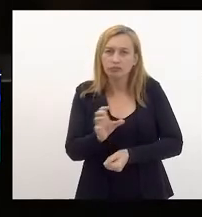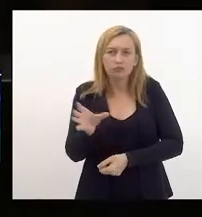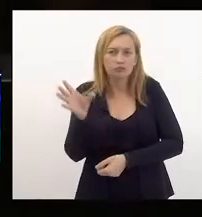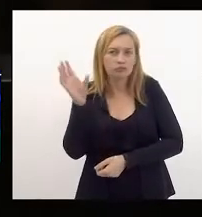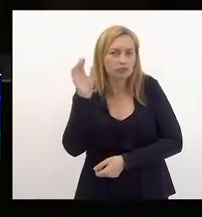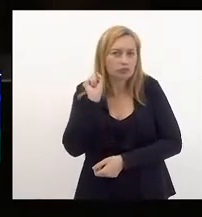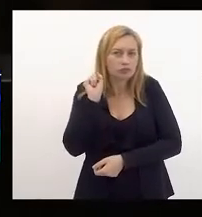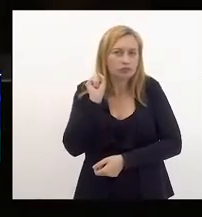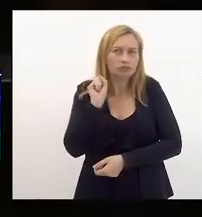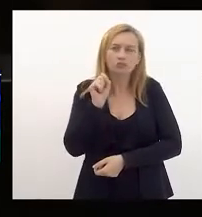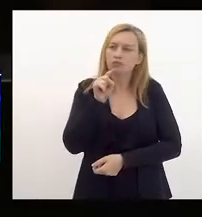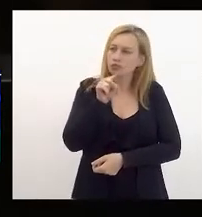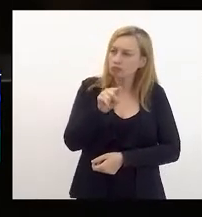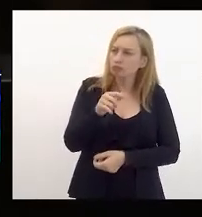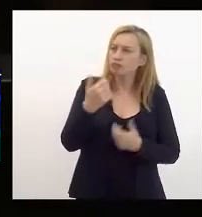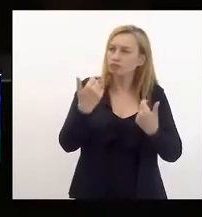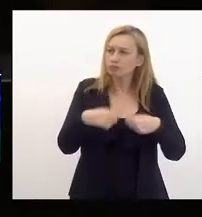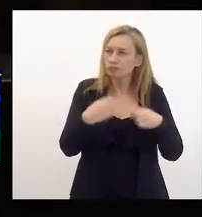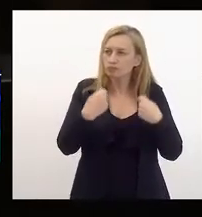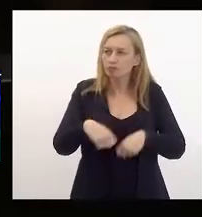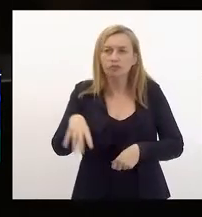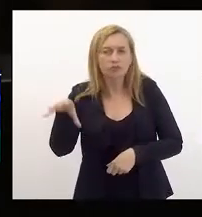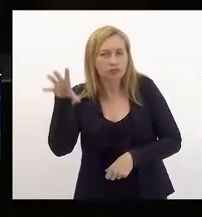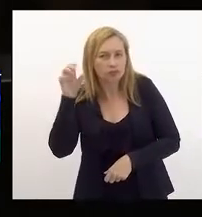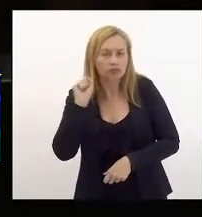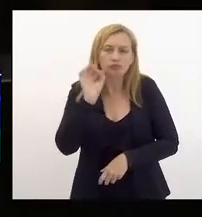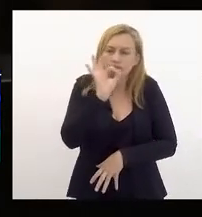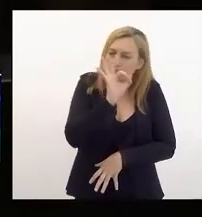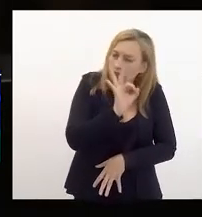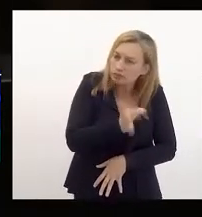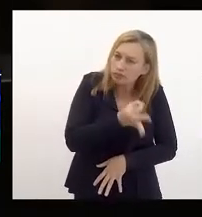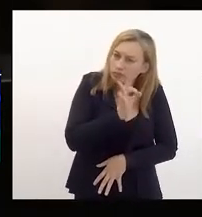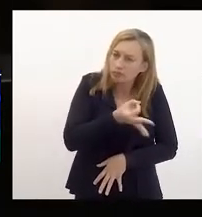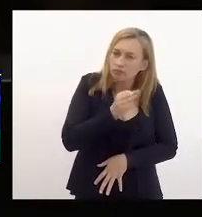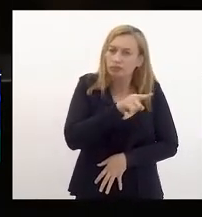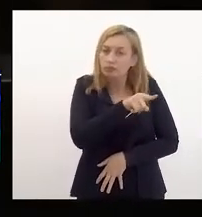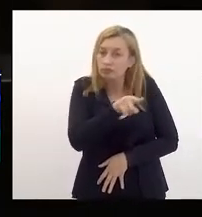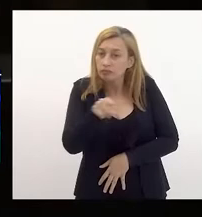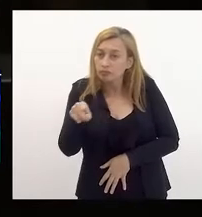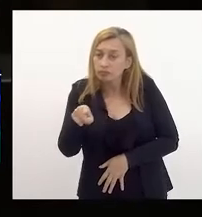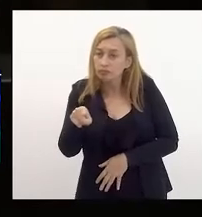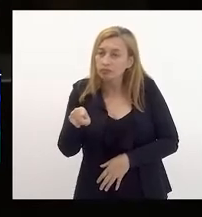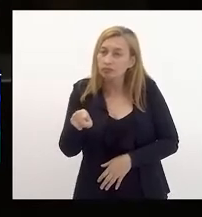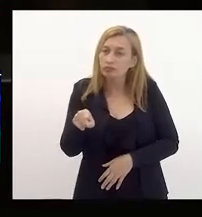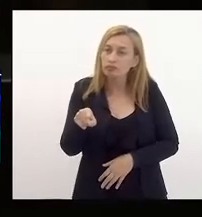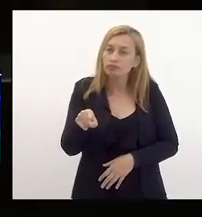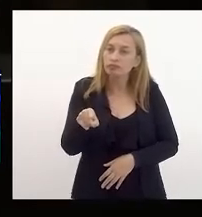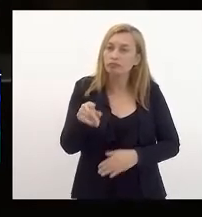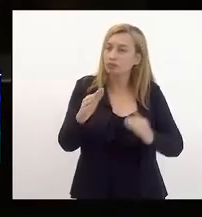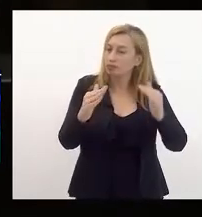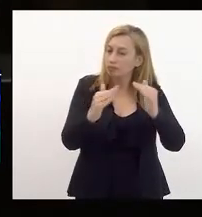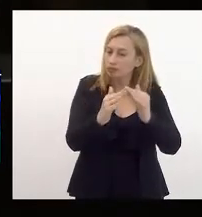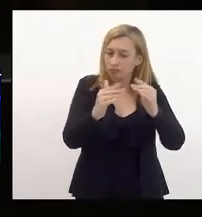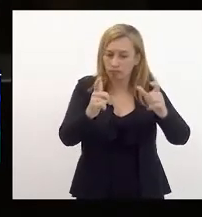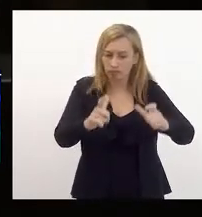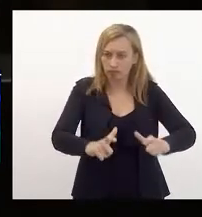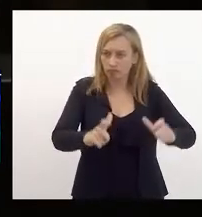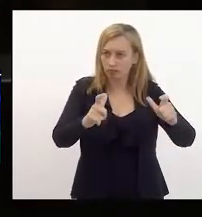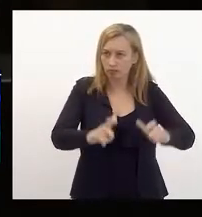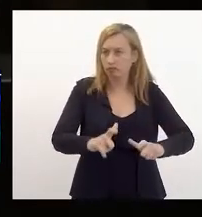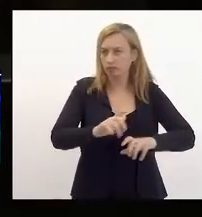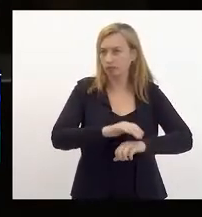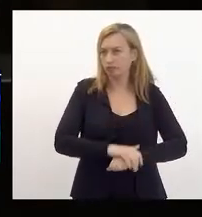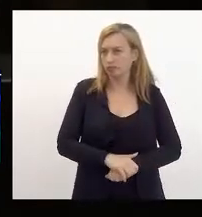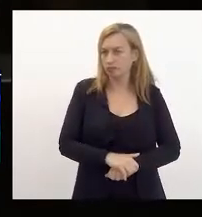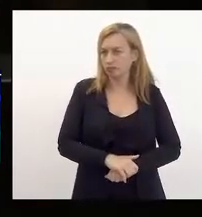tem que ouvir exatamente aqueles que são os moradores, os